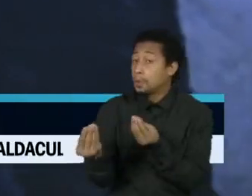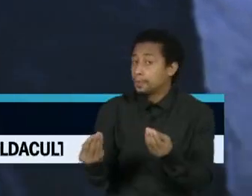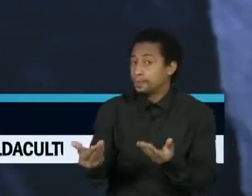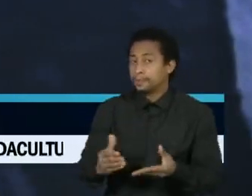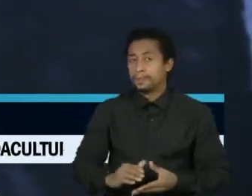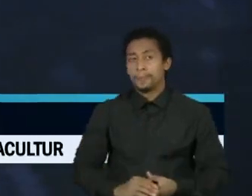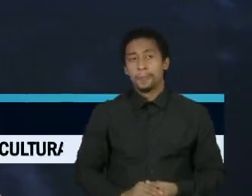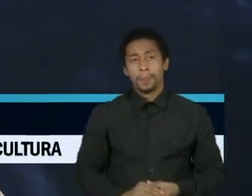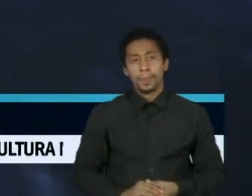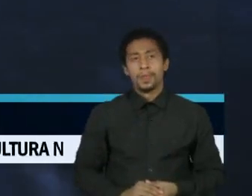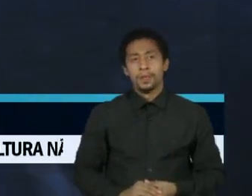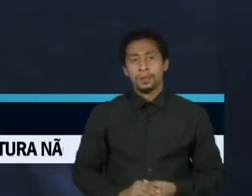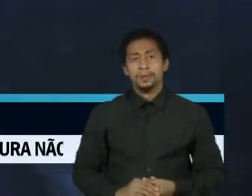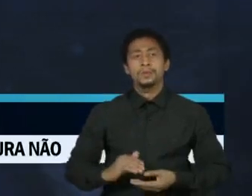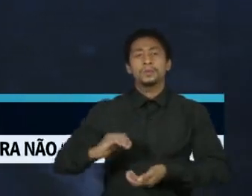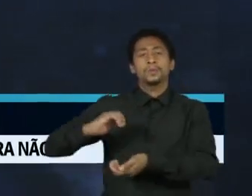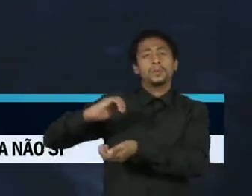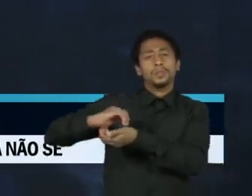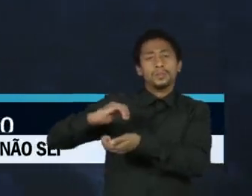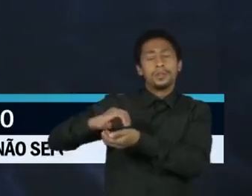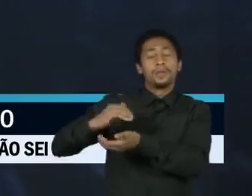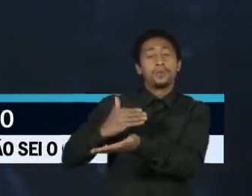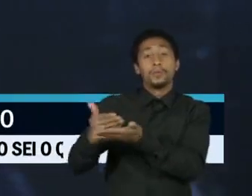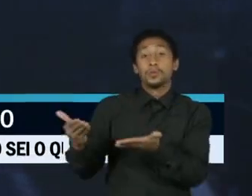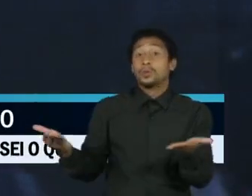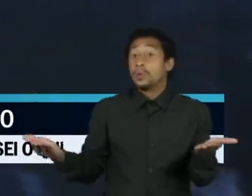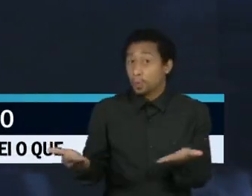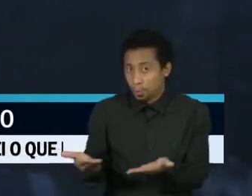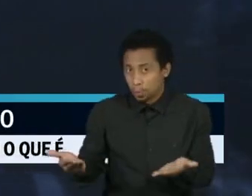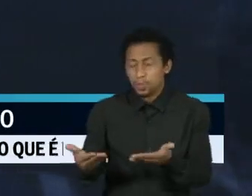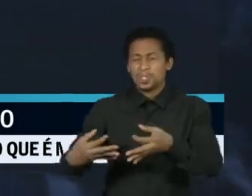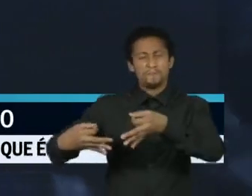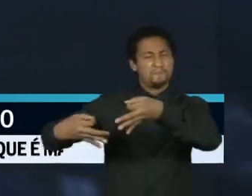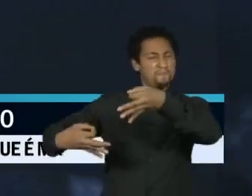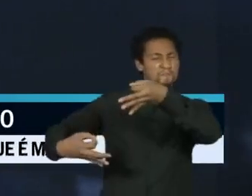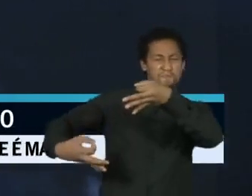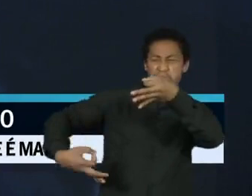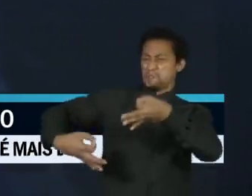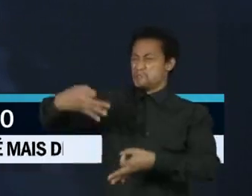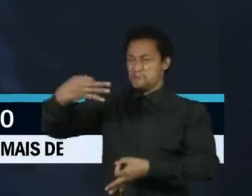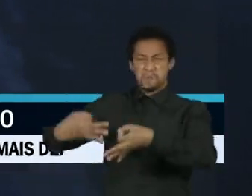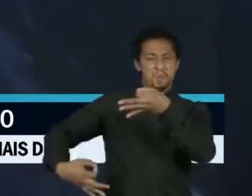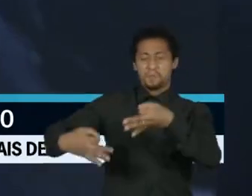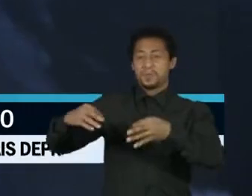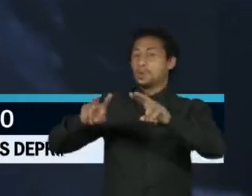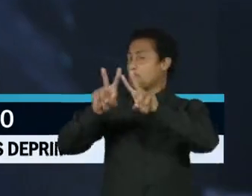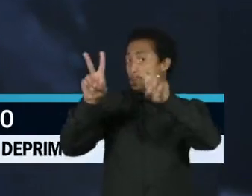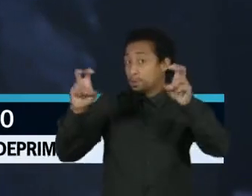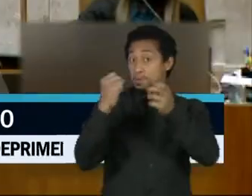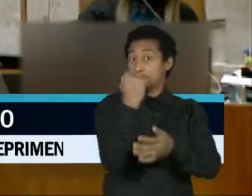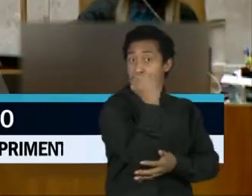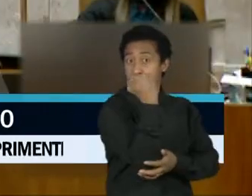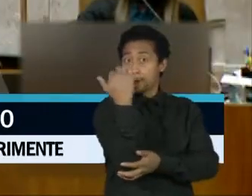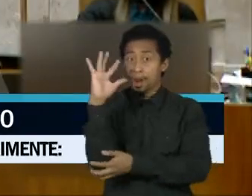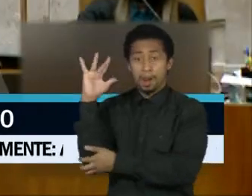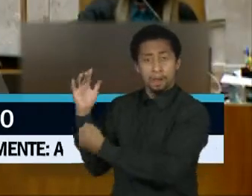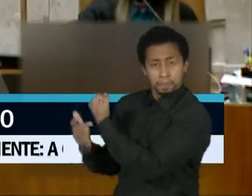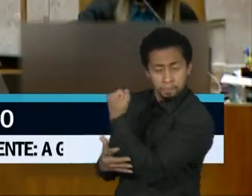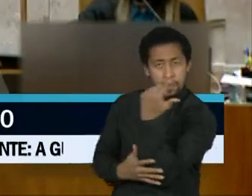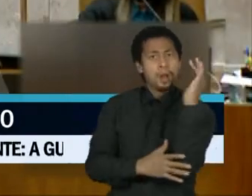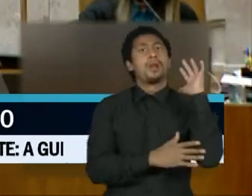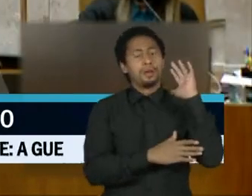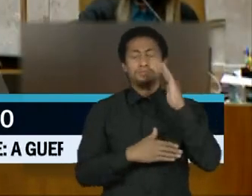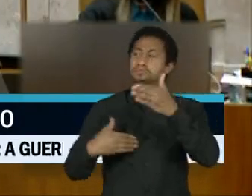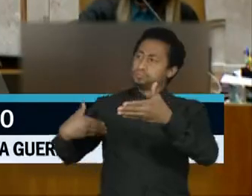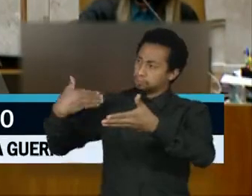O Supremo Tribunal Federal começou hoje o maior julgamento da história da Corte sobre questões ambientais. São